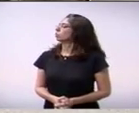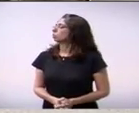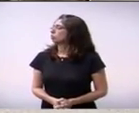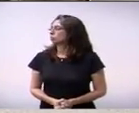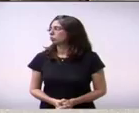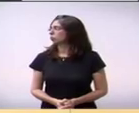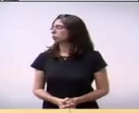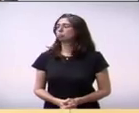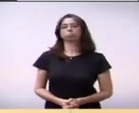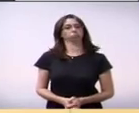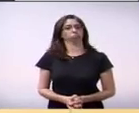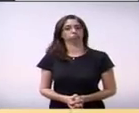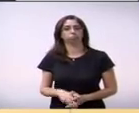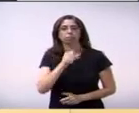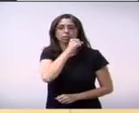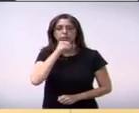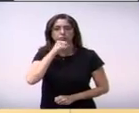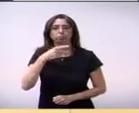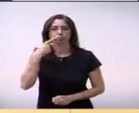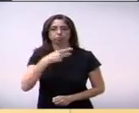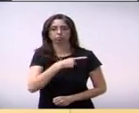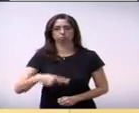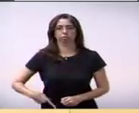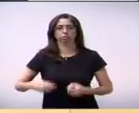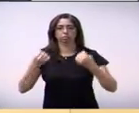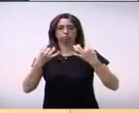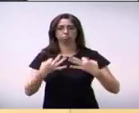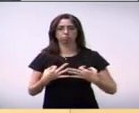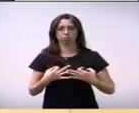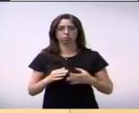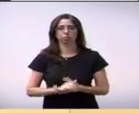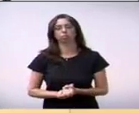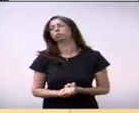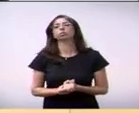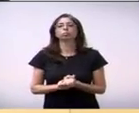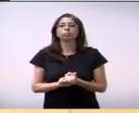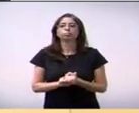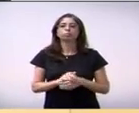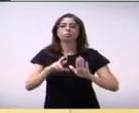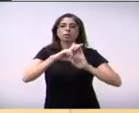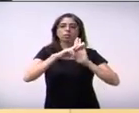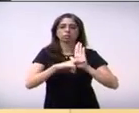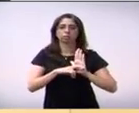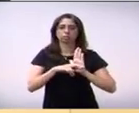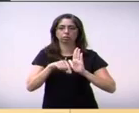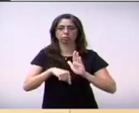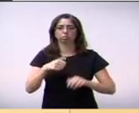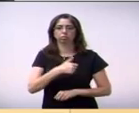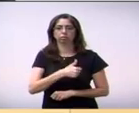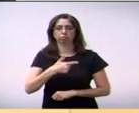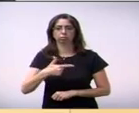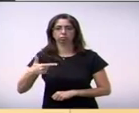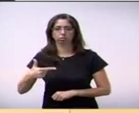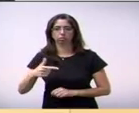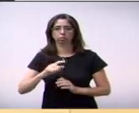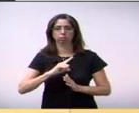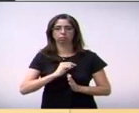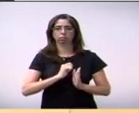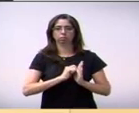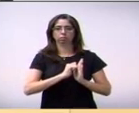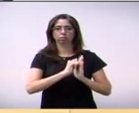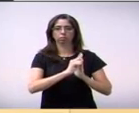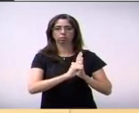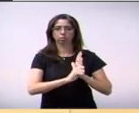só para antes de pôr pedir de vista deixar claro que segundo o regimento interno artigo 122 não deixa